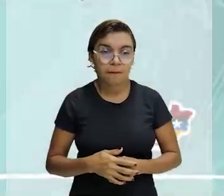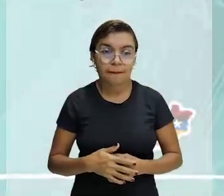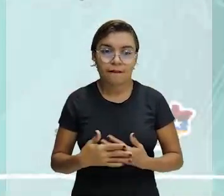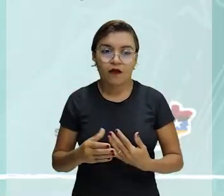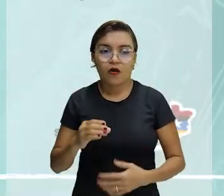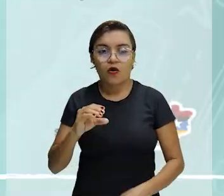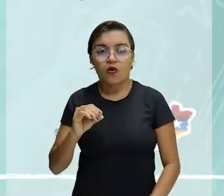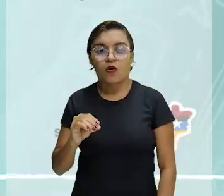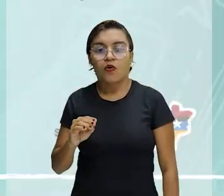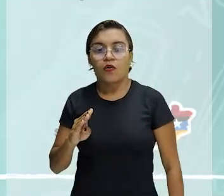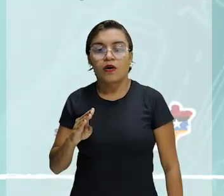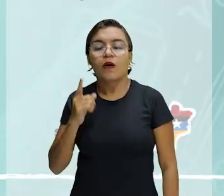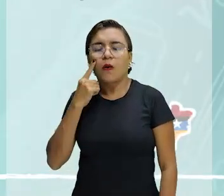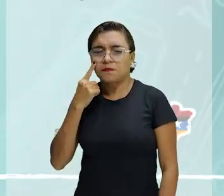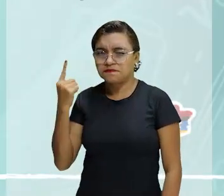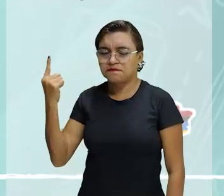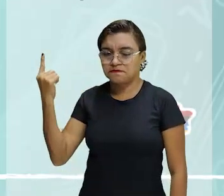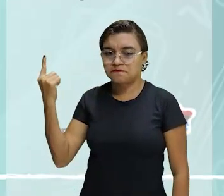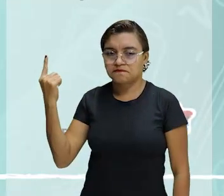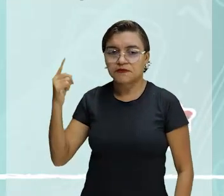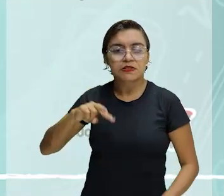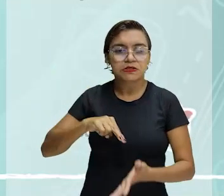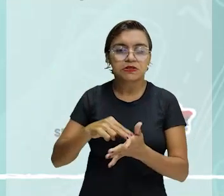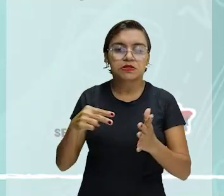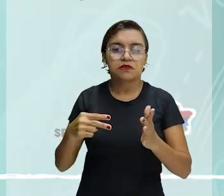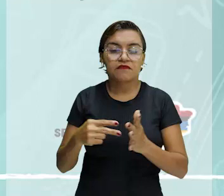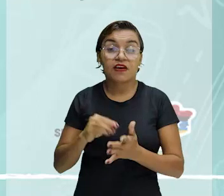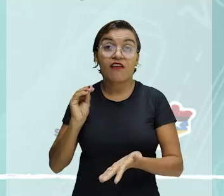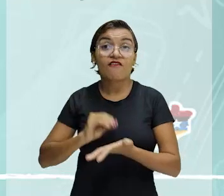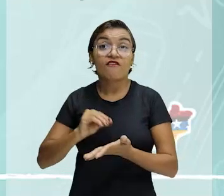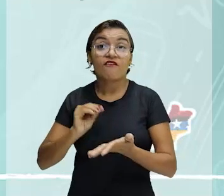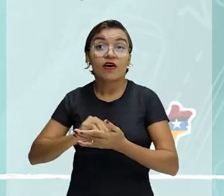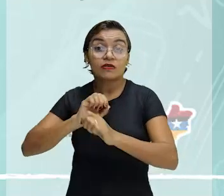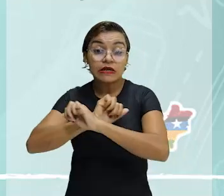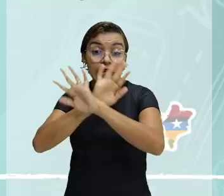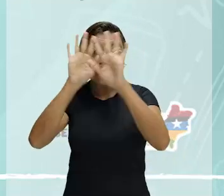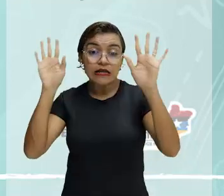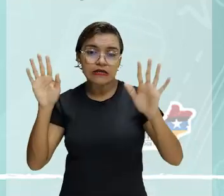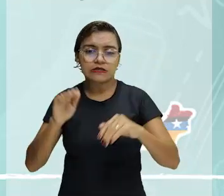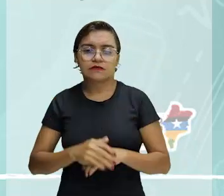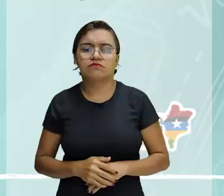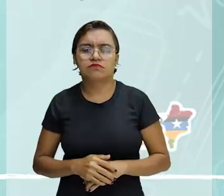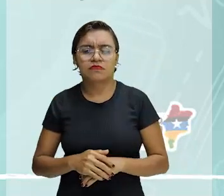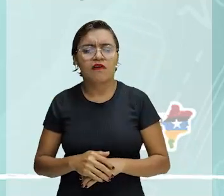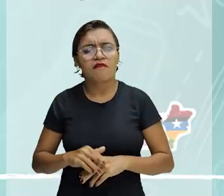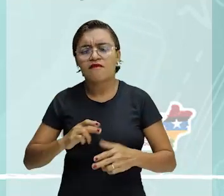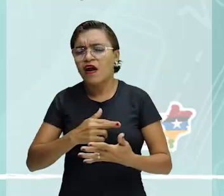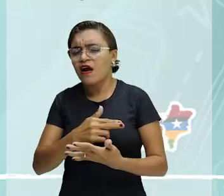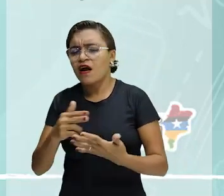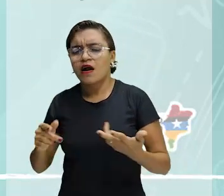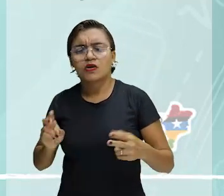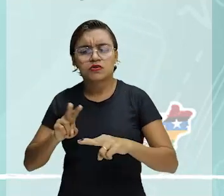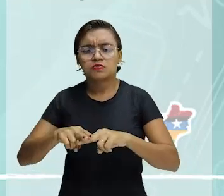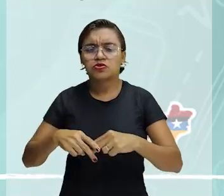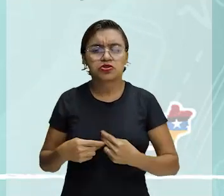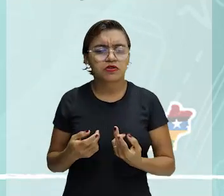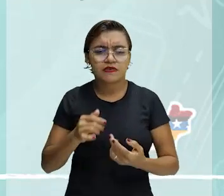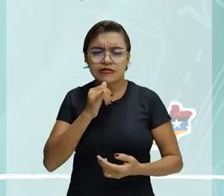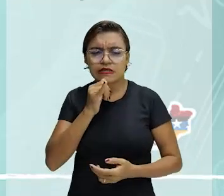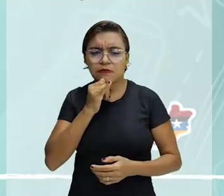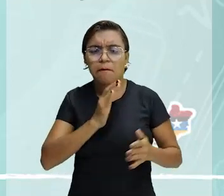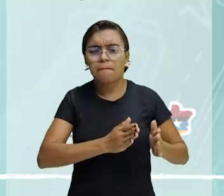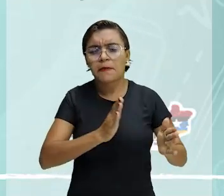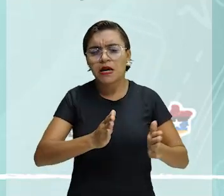Obscuridade. Obscuridade significa falta de clareza. Vários motivos podem determinar a obscuridade de um texto. Períodos